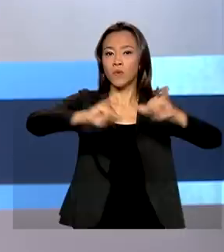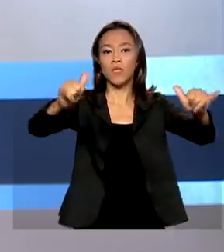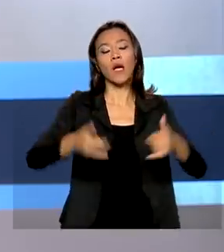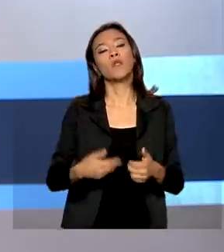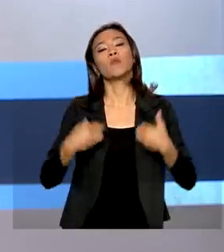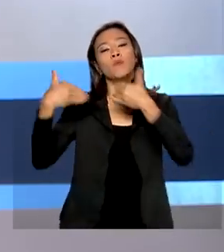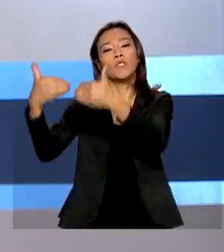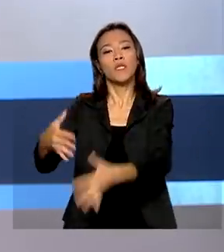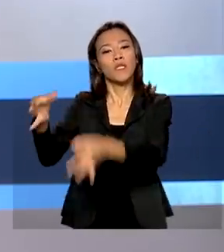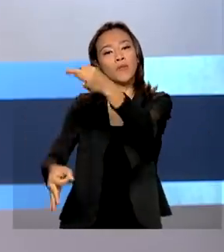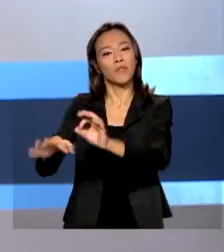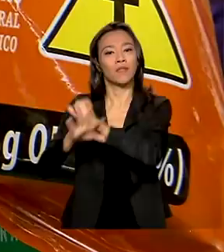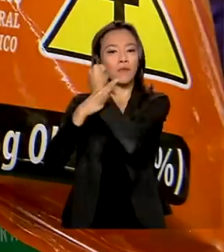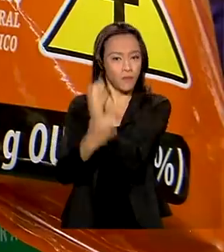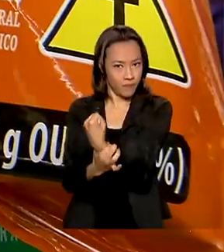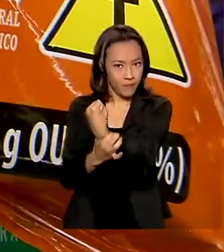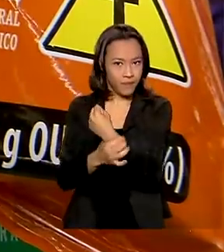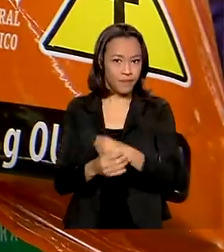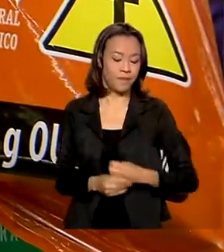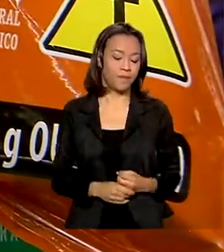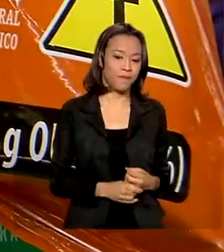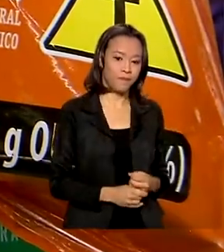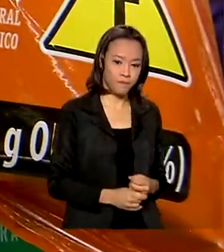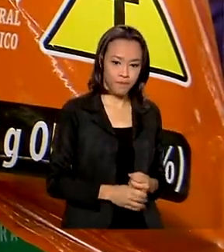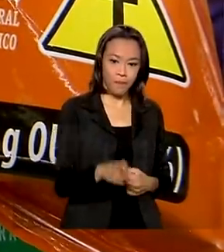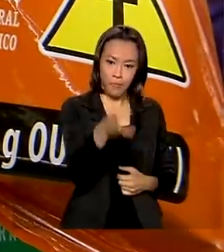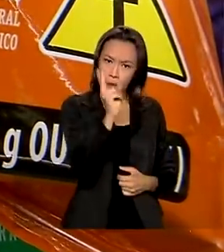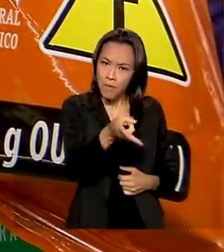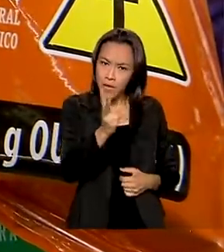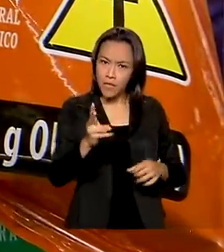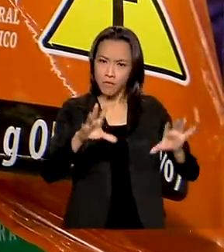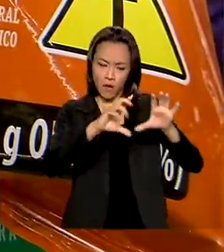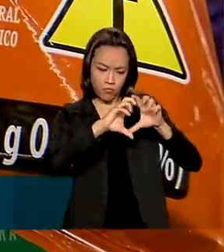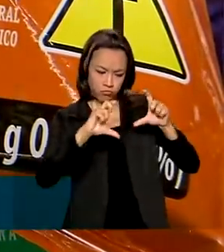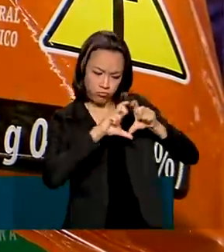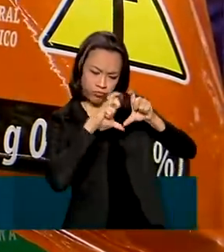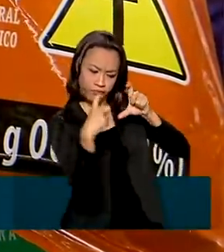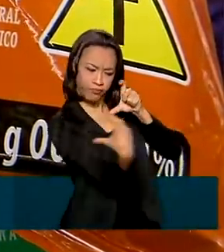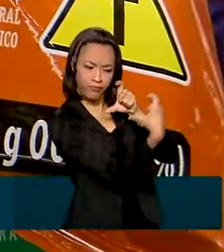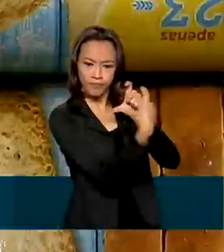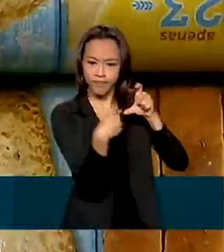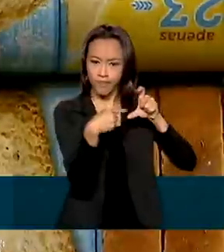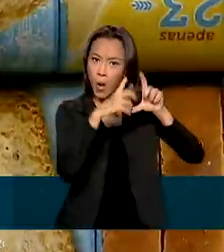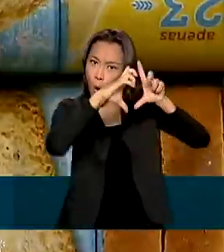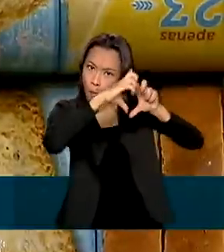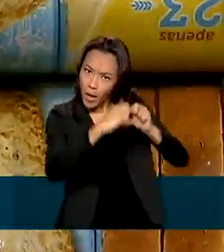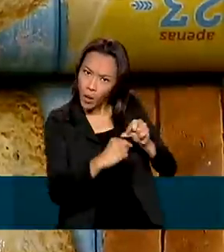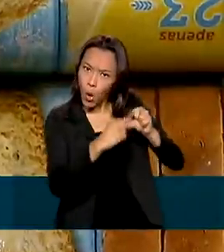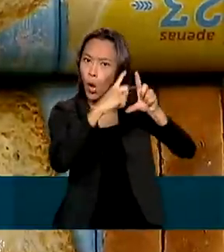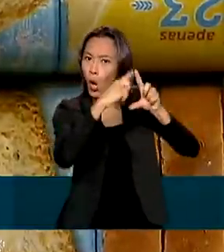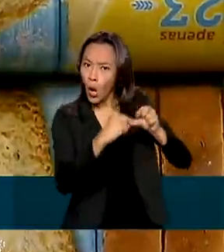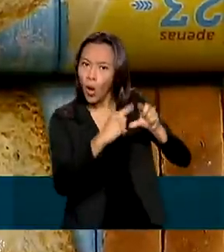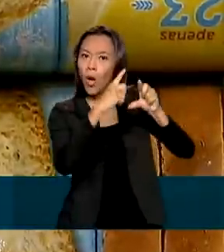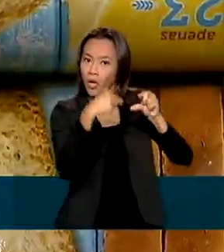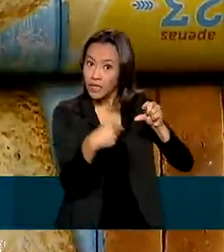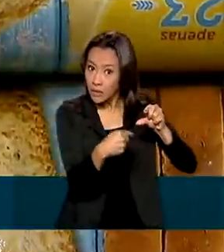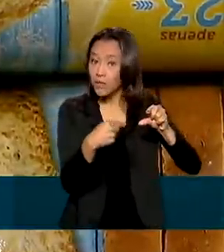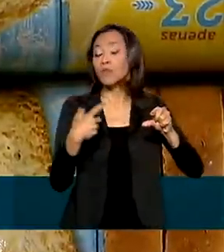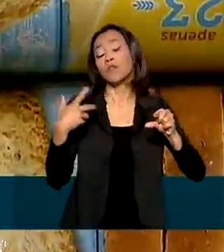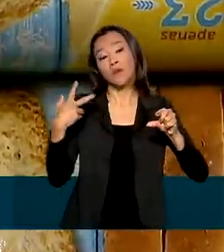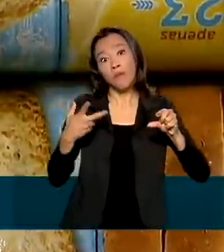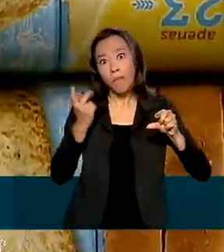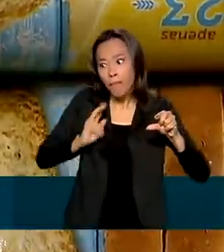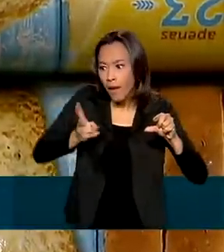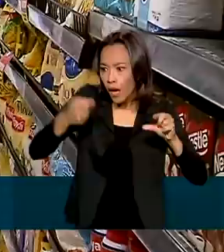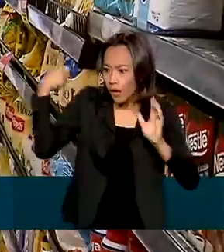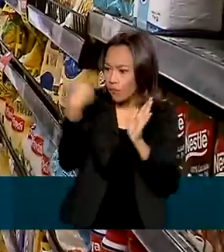Justiça e Segurança Pública. Mesma embalagem, quantidade menor de produto. Tem muita gente que acaba pagando o